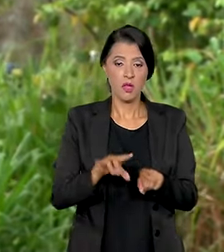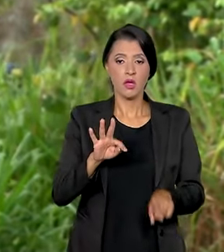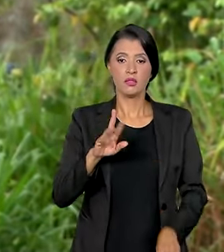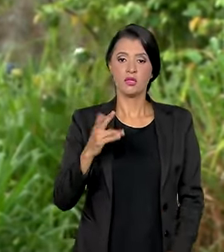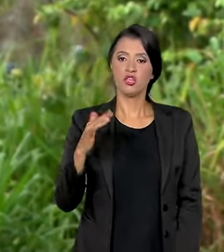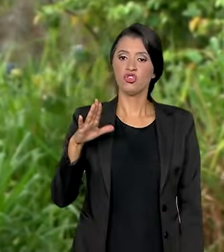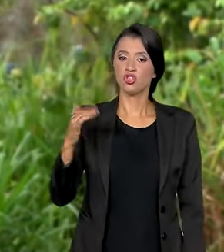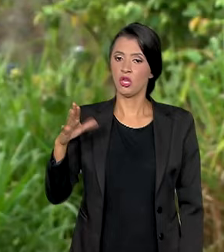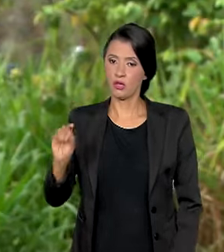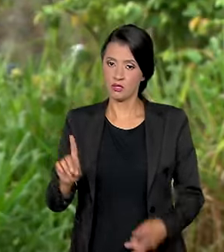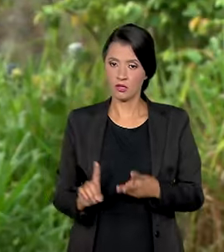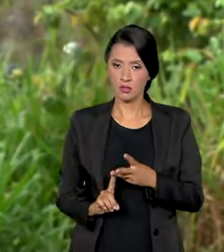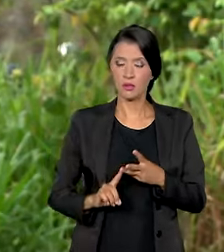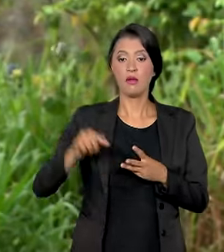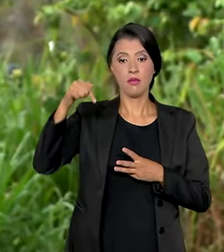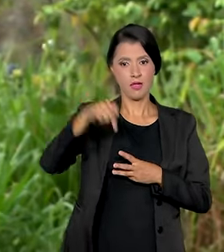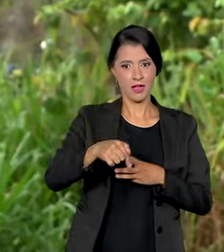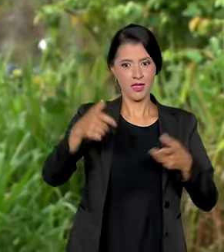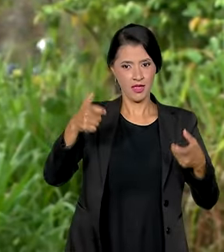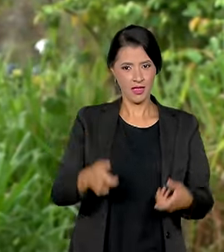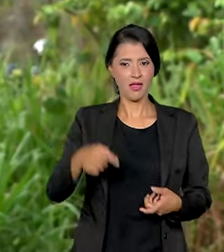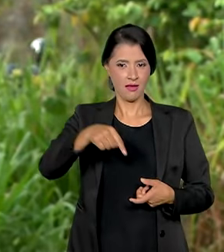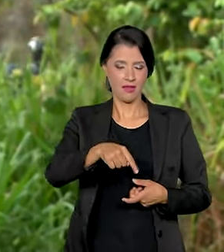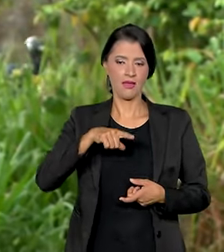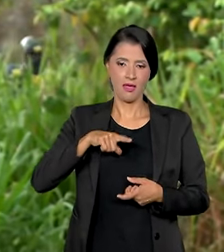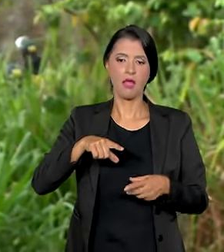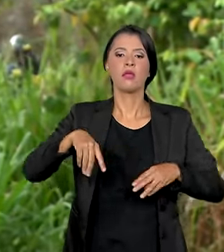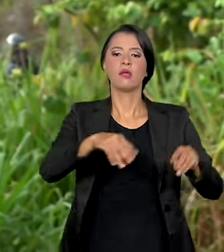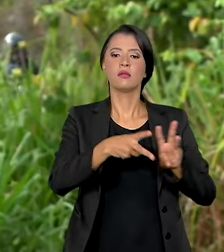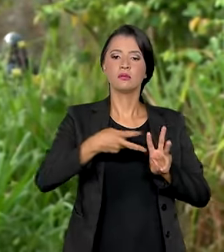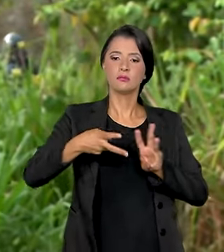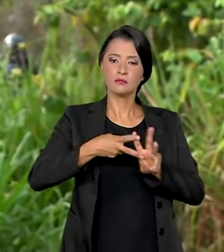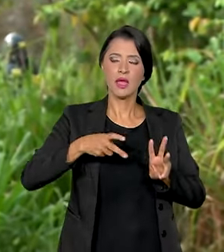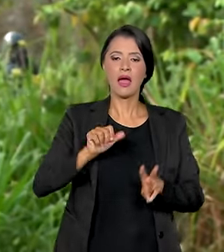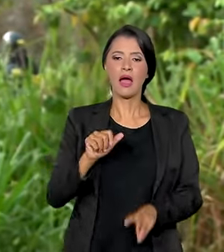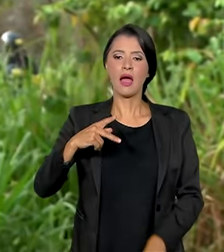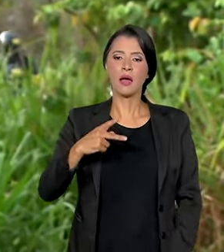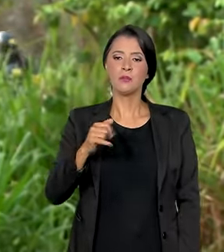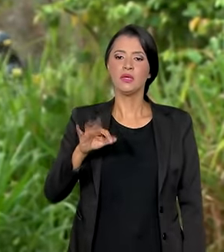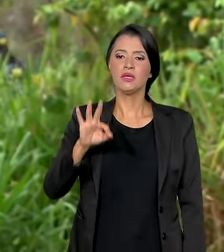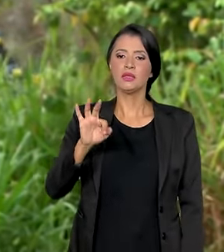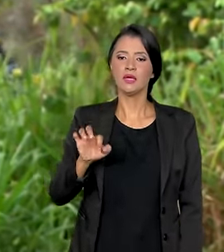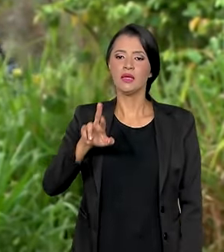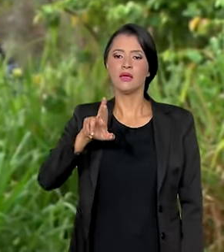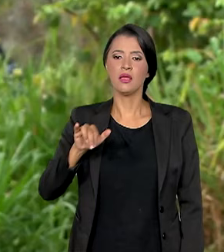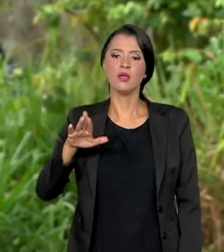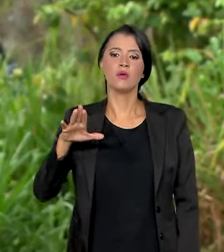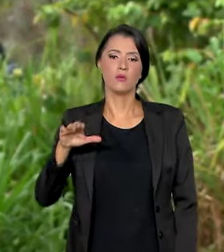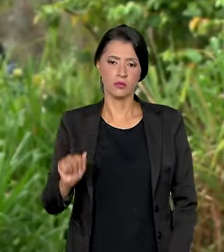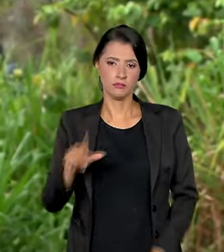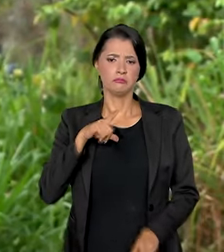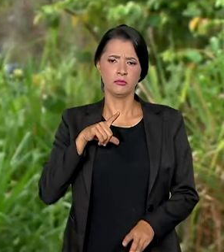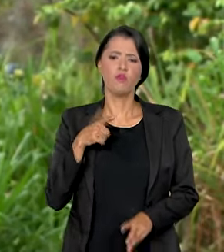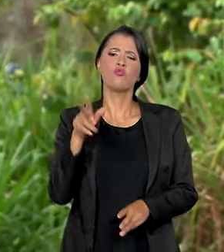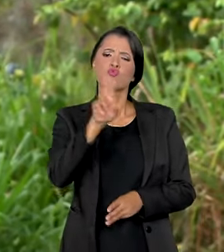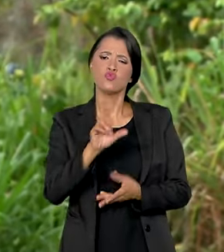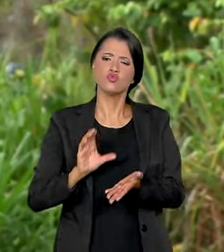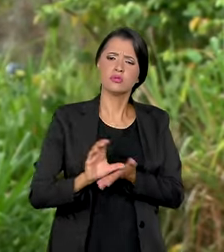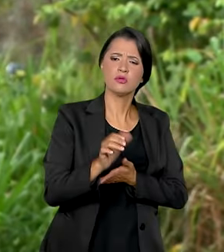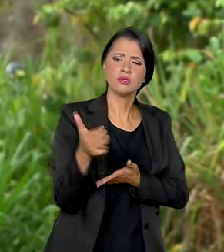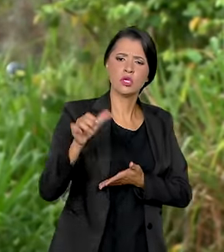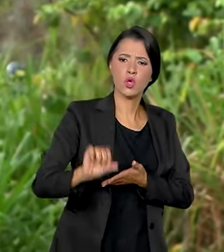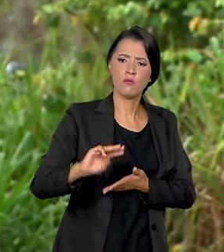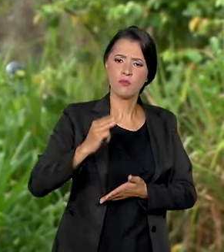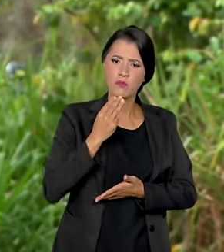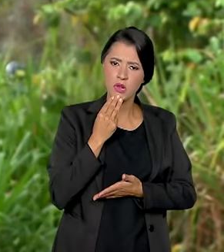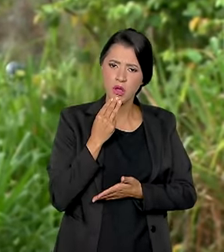indígena Trincheira, Bacajá. E aqui onde nós estamos, na terra indígena Apitereua. Foram aplicados mais de 19